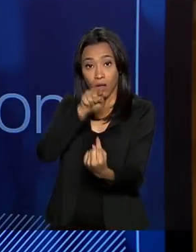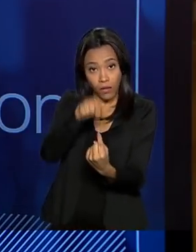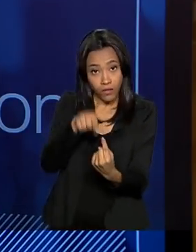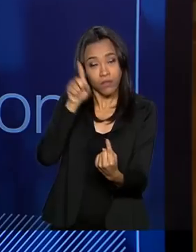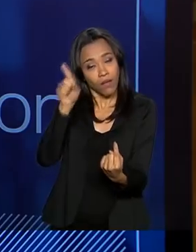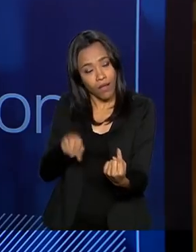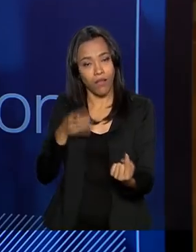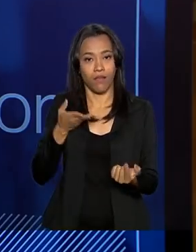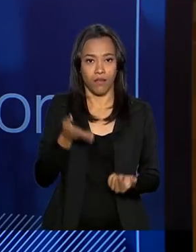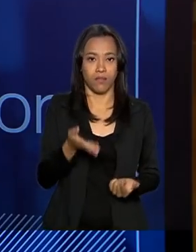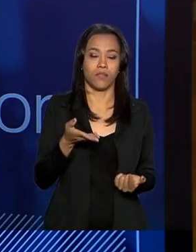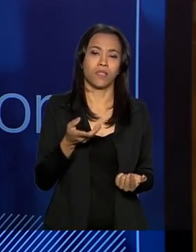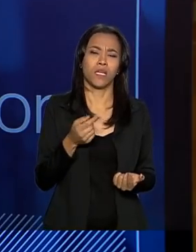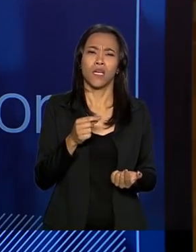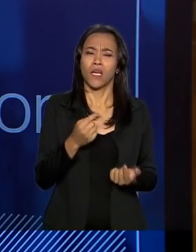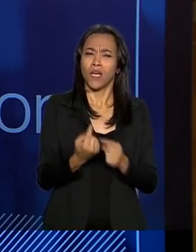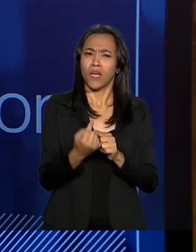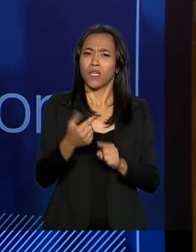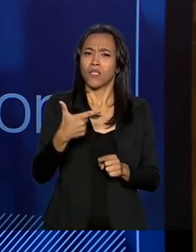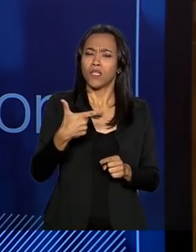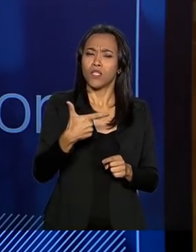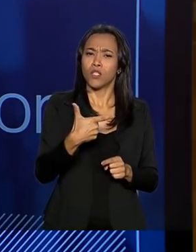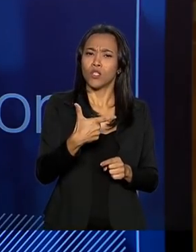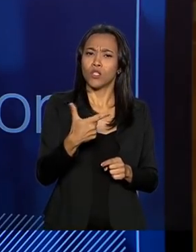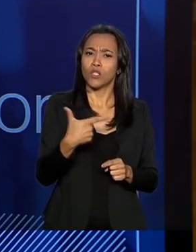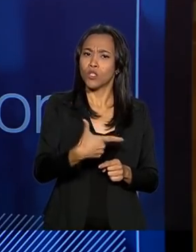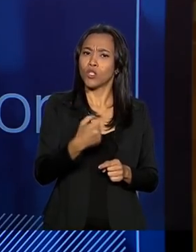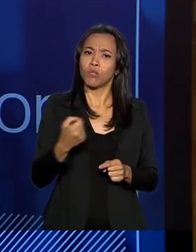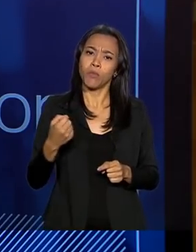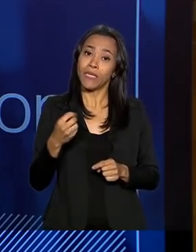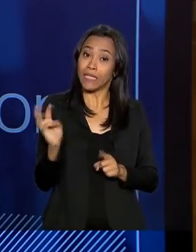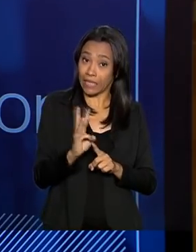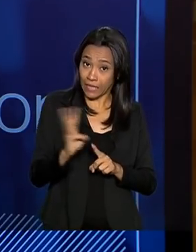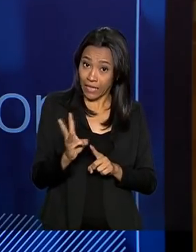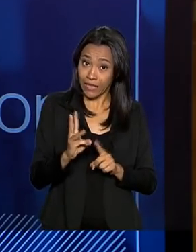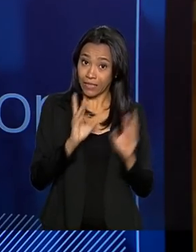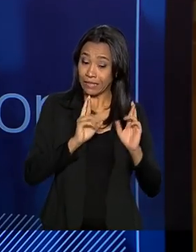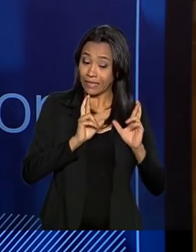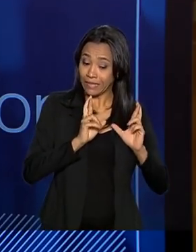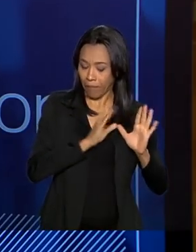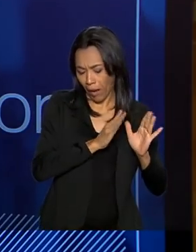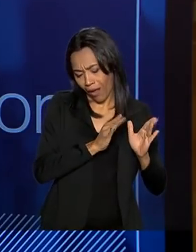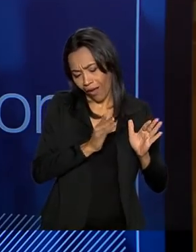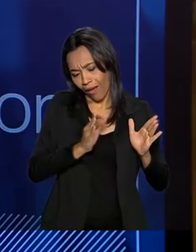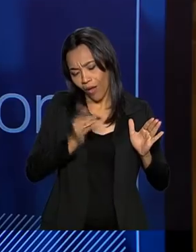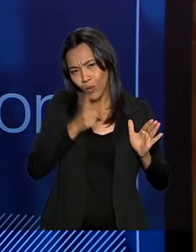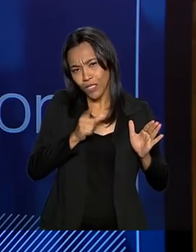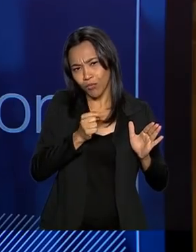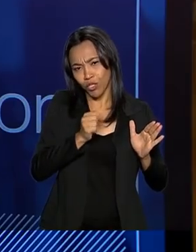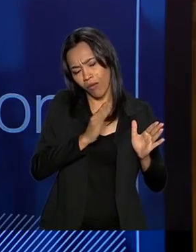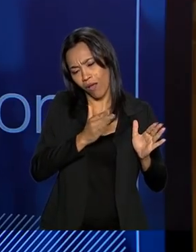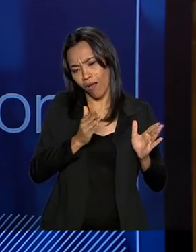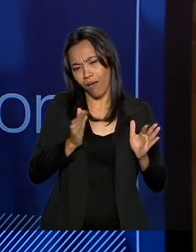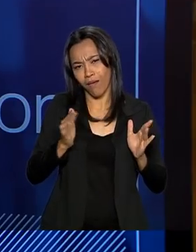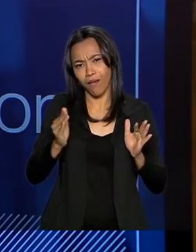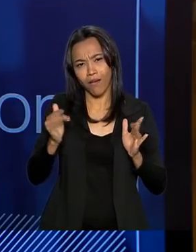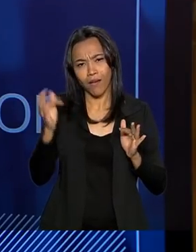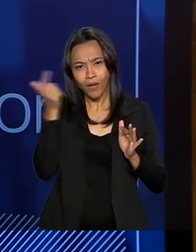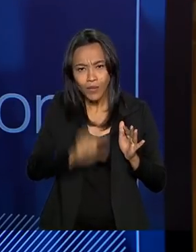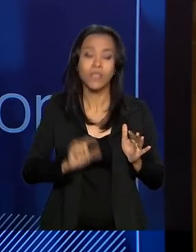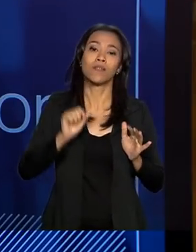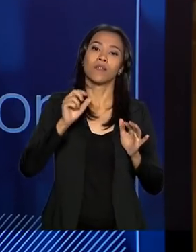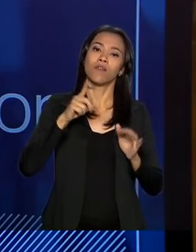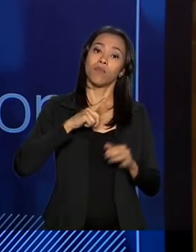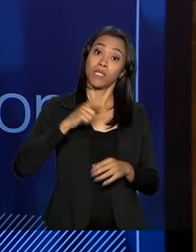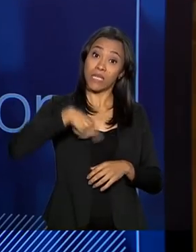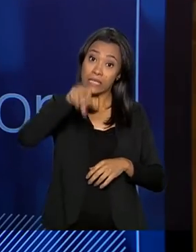tem este objetivo. Lá em 2033, se tudo correr como esperamos e conseguimos os recursos, teremos aí cinco